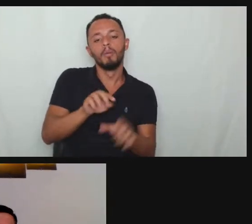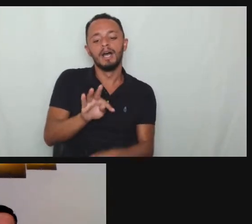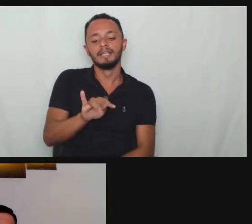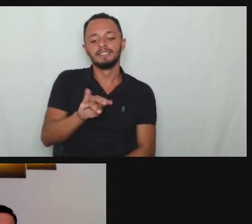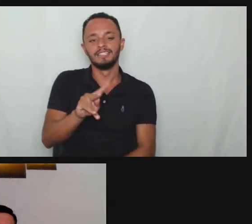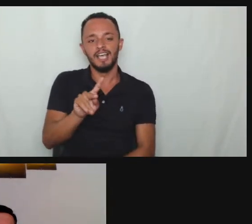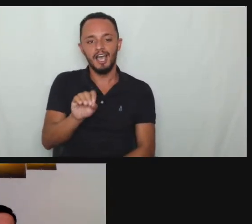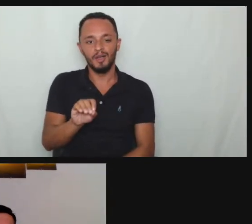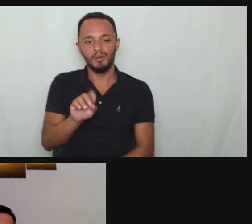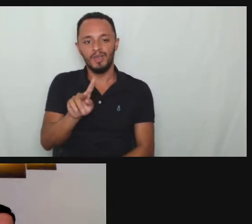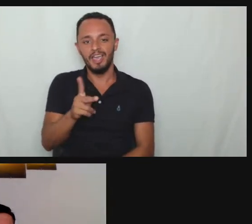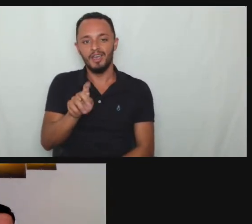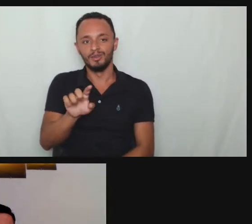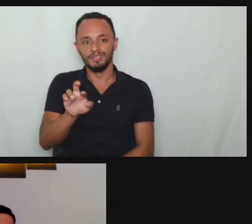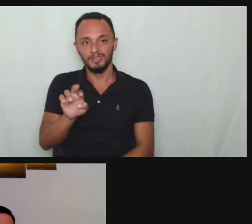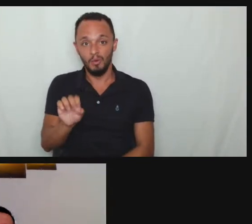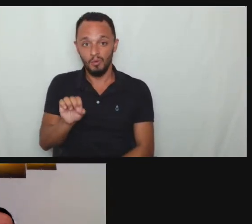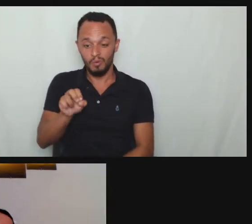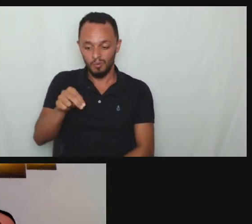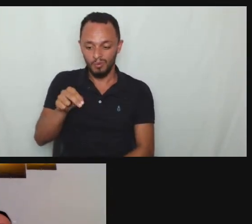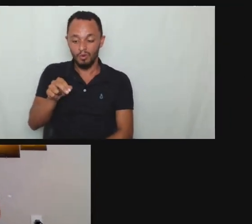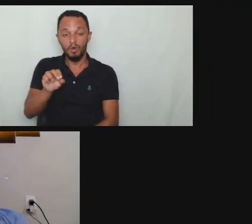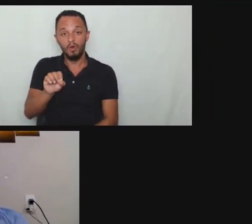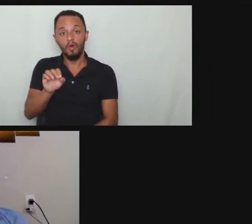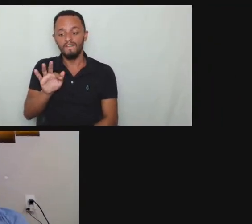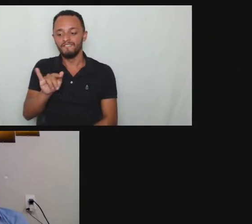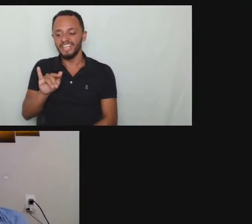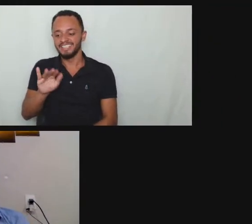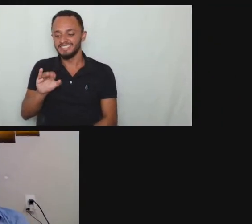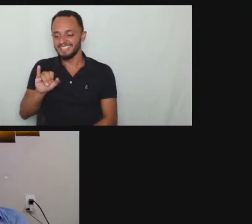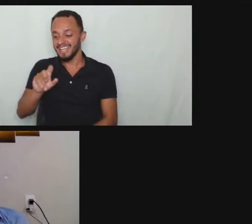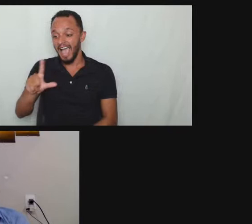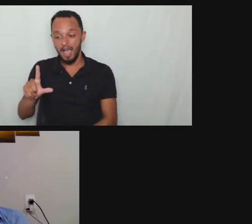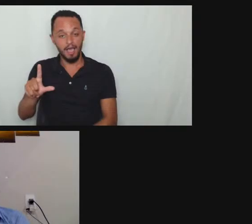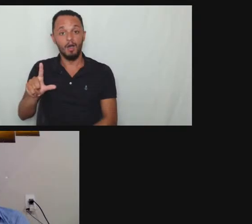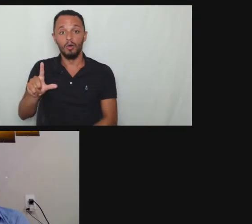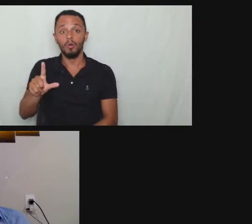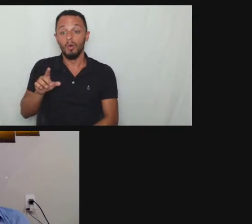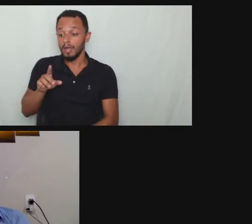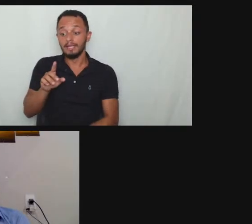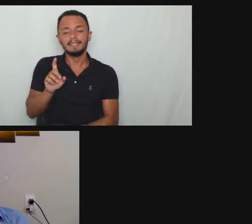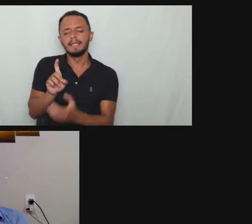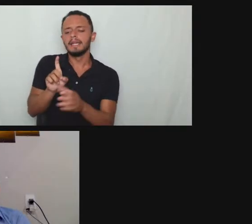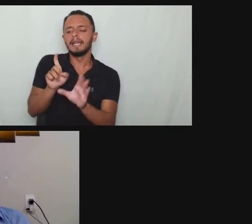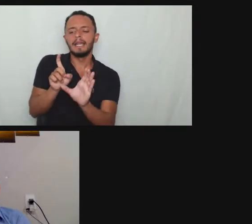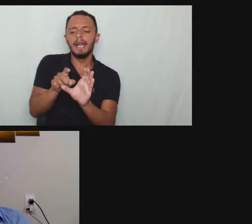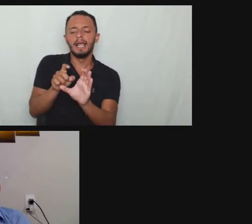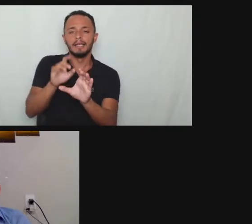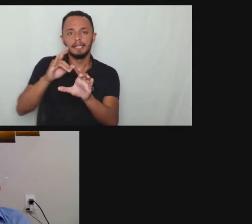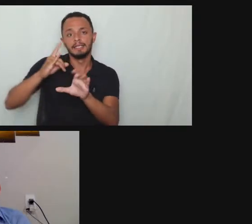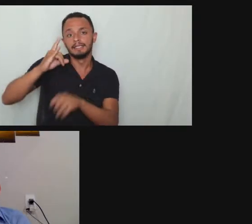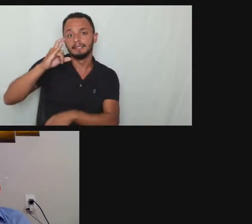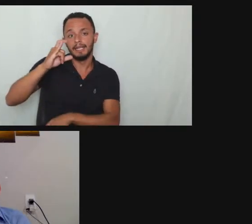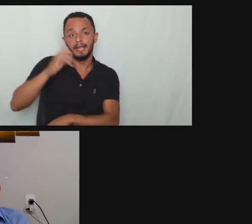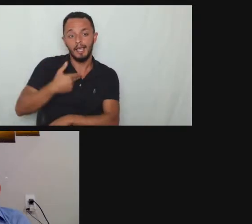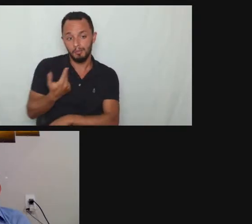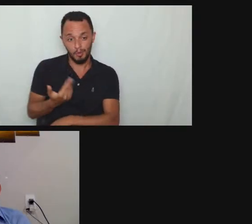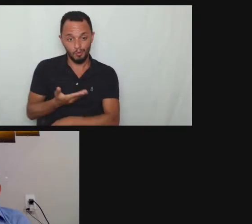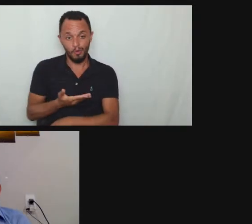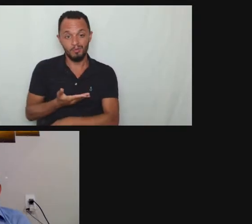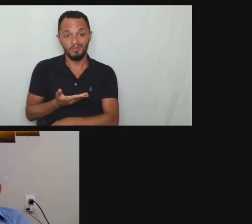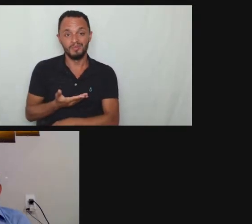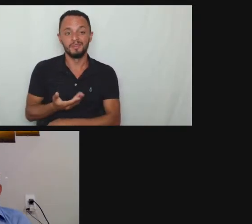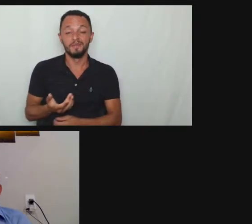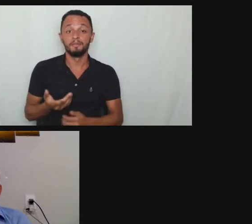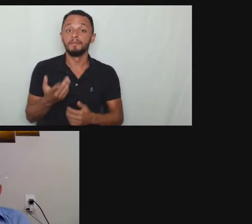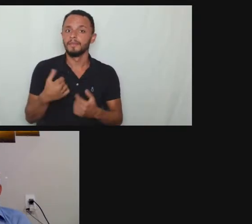eu sempre abro caixinha de pergunta lá e das aquelas que mais chegam da área trabalhista eu trouxe aqui hoje e é por isso que eu trouxe